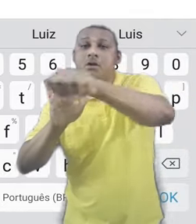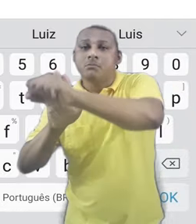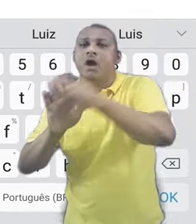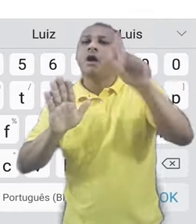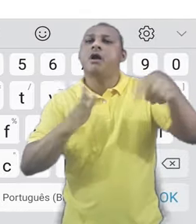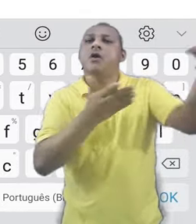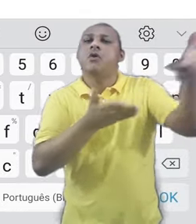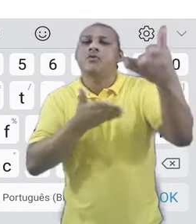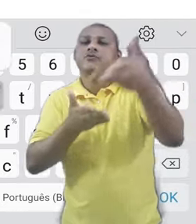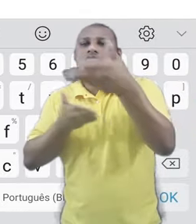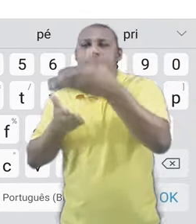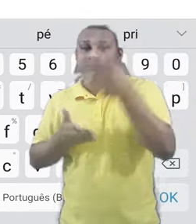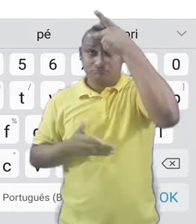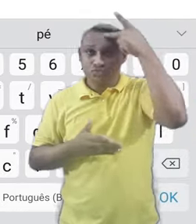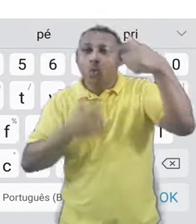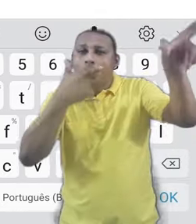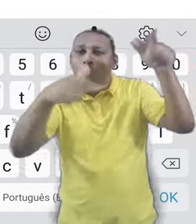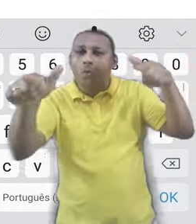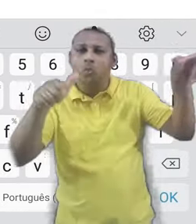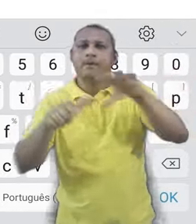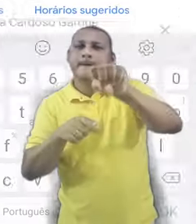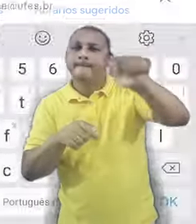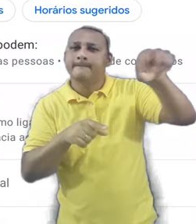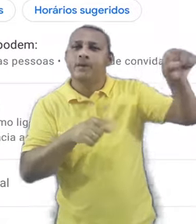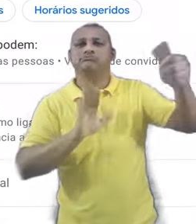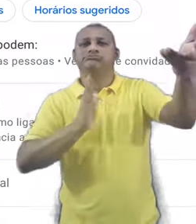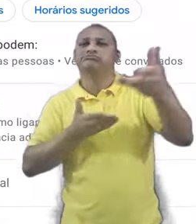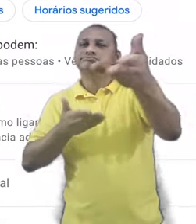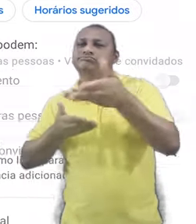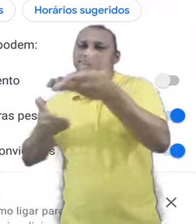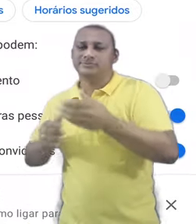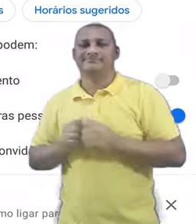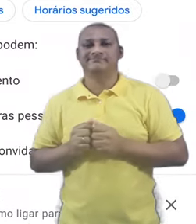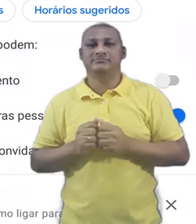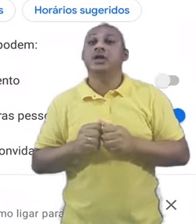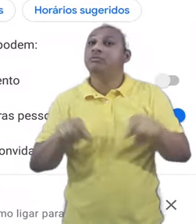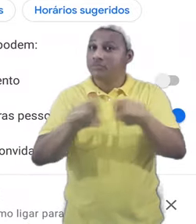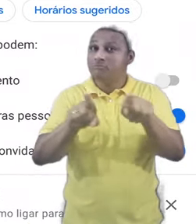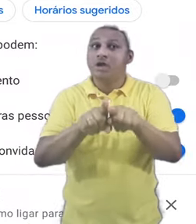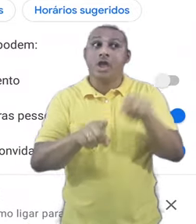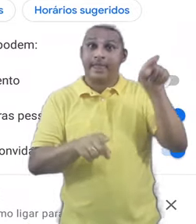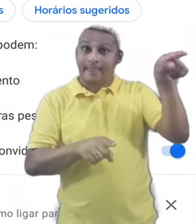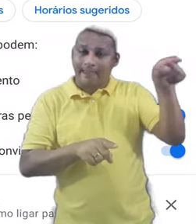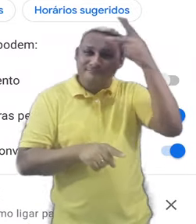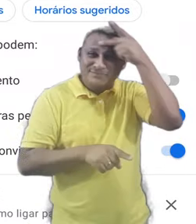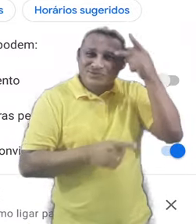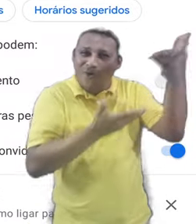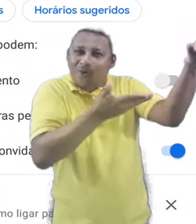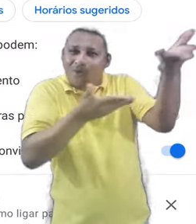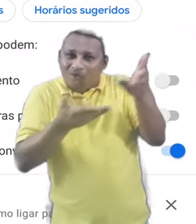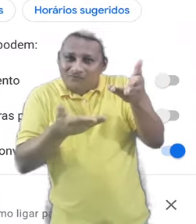esse evento, se for o caso. Podemos permitir que os convidados também possam convidar outras